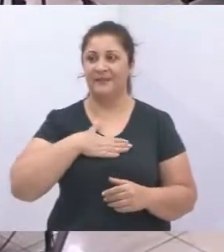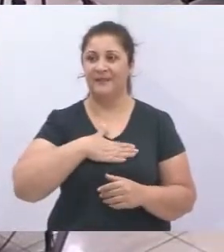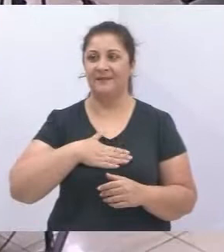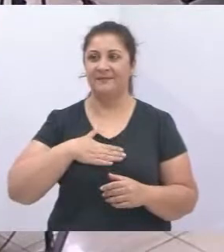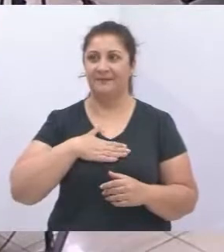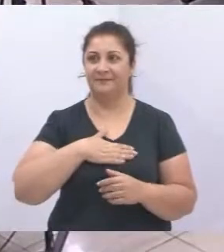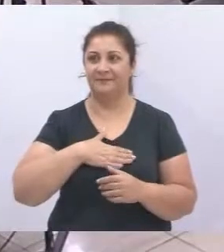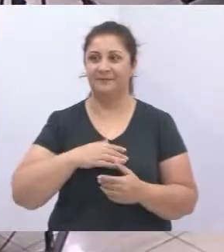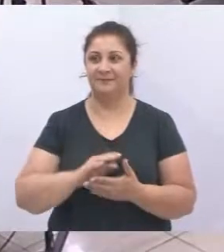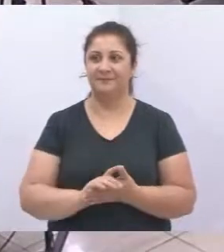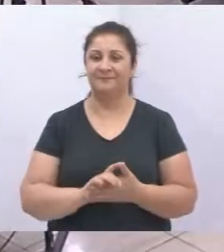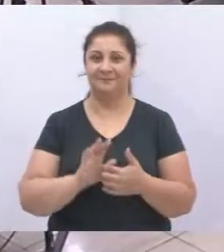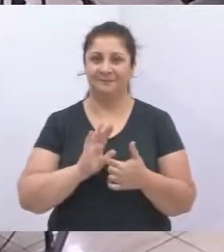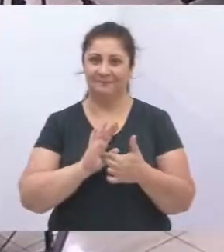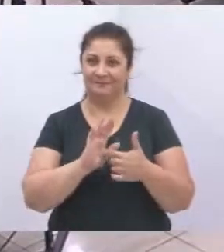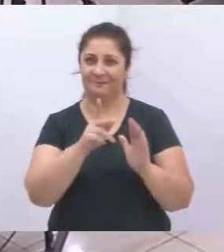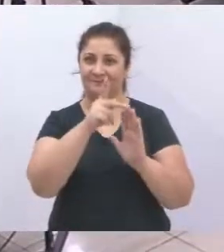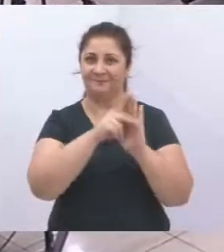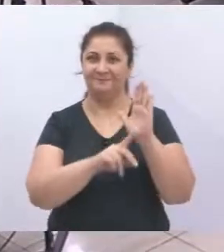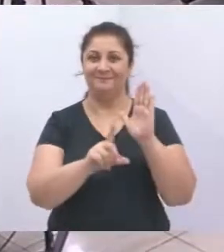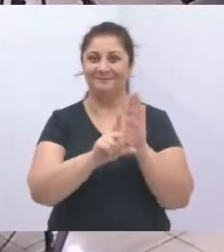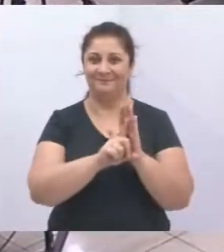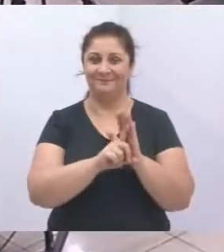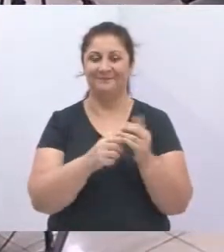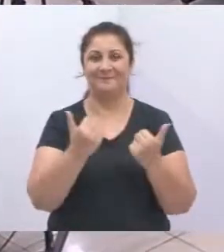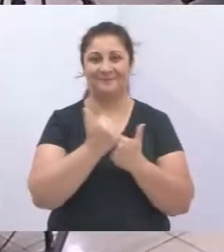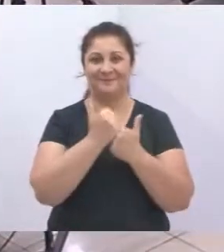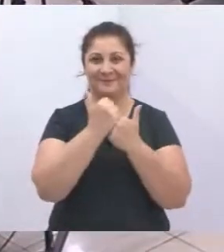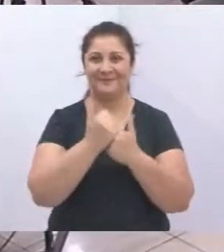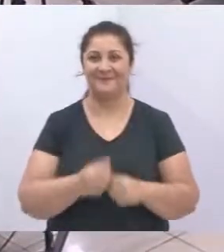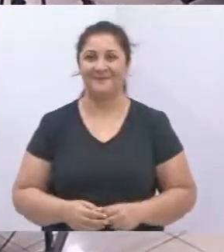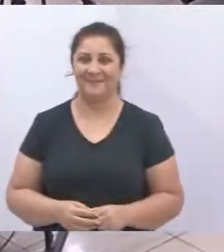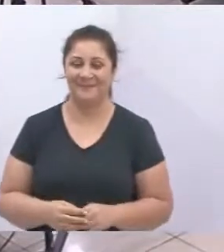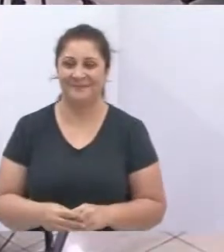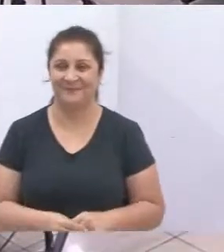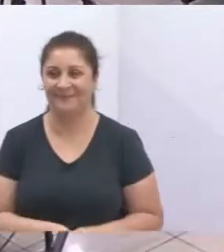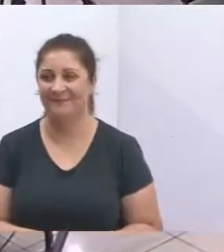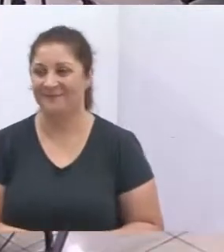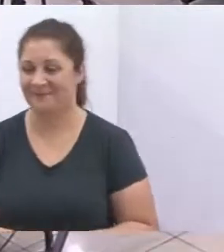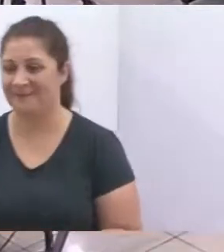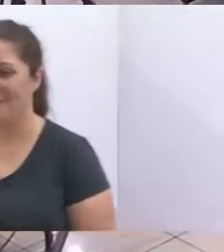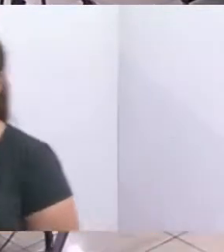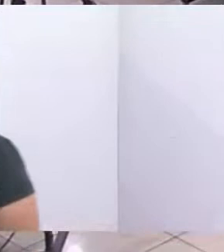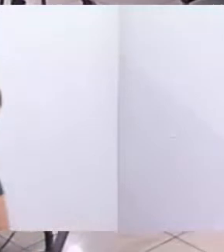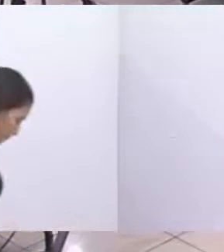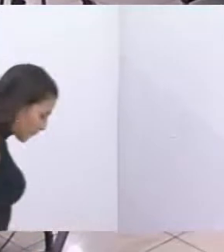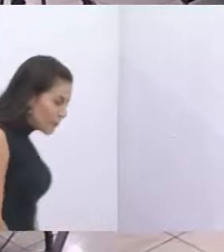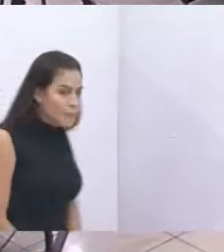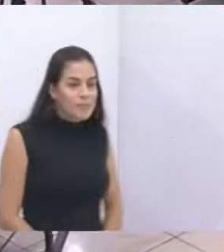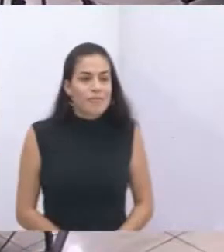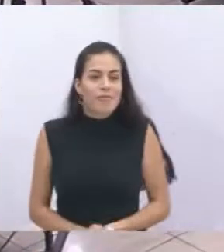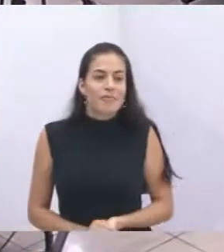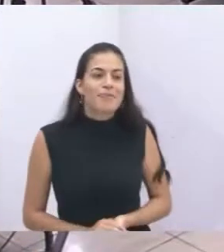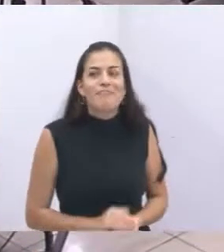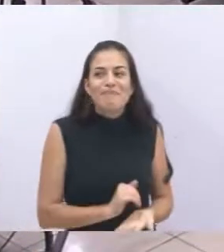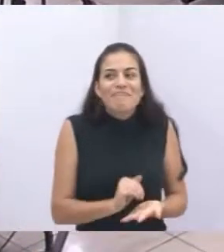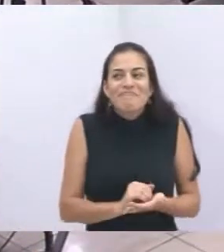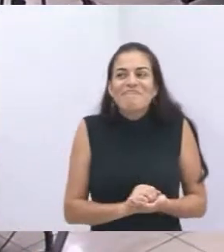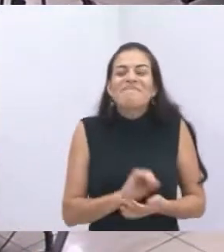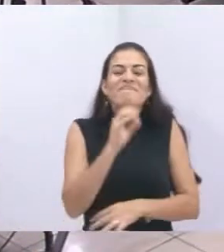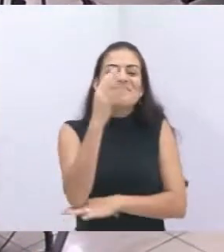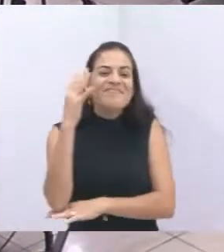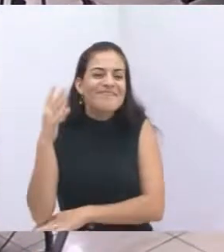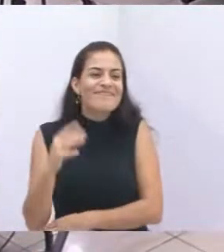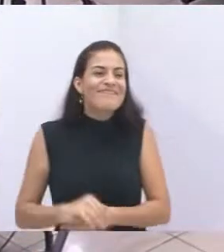apresentar um projeto muito importante para a Secretaria de Meio Ambiente e para a cidade como um todo. Eu agradeço o